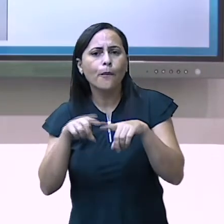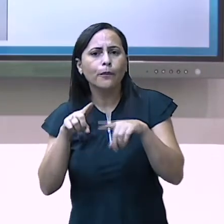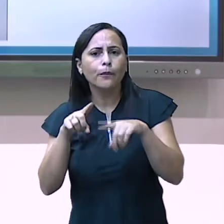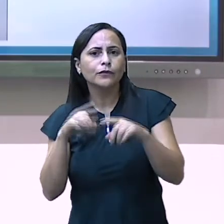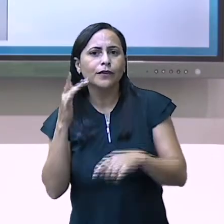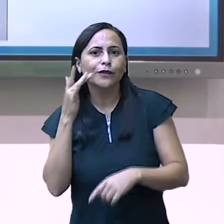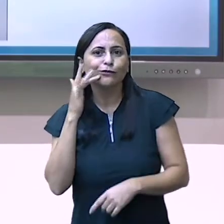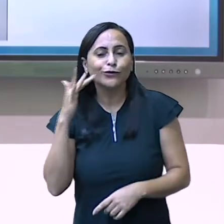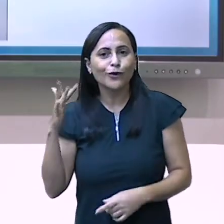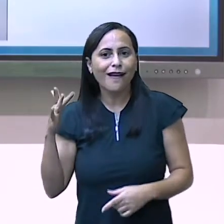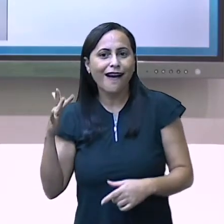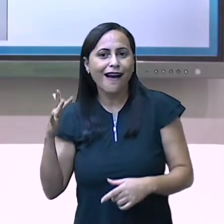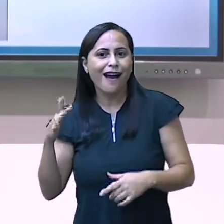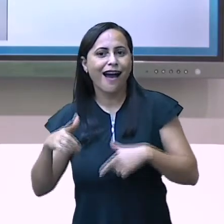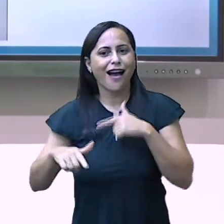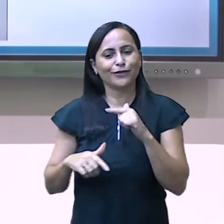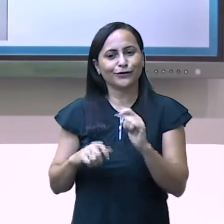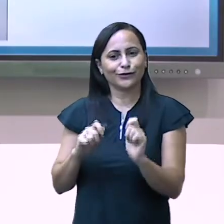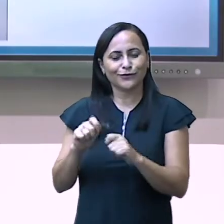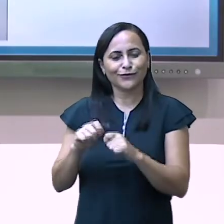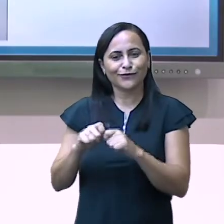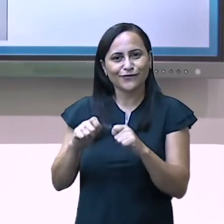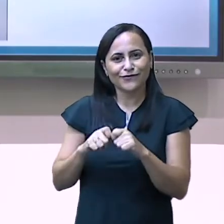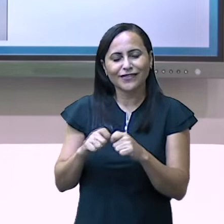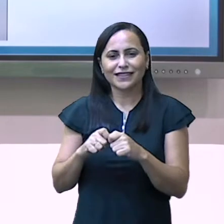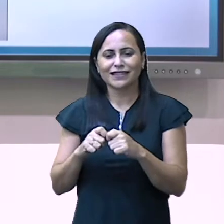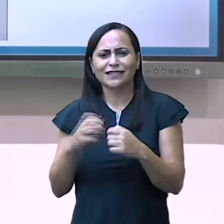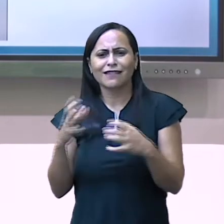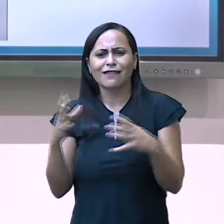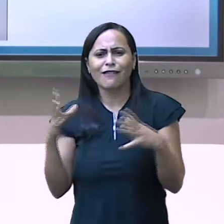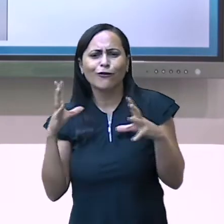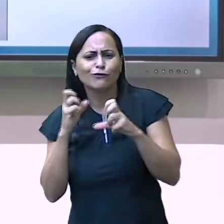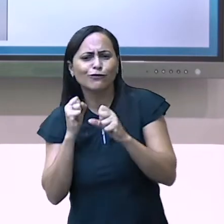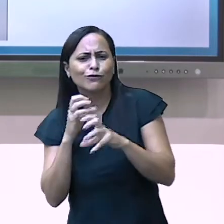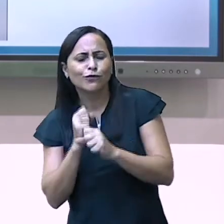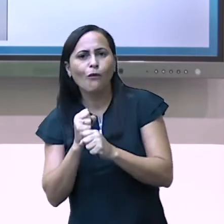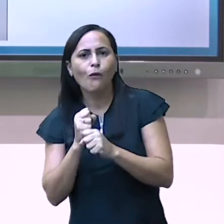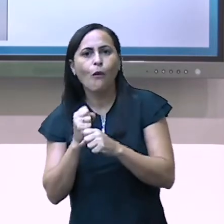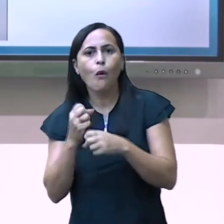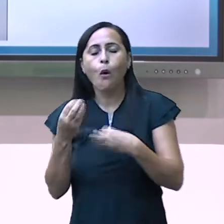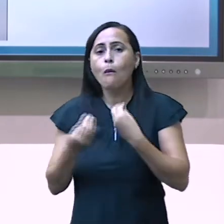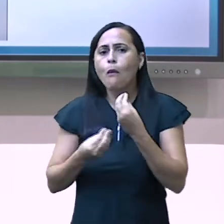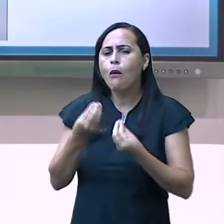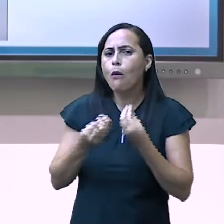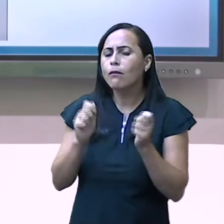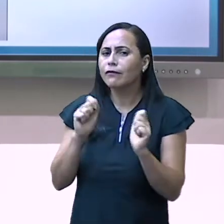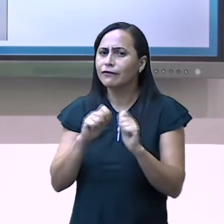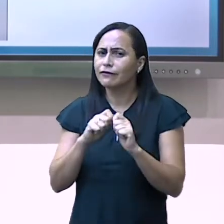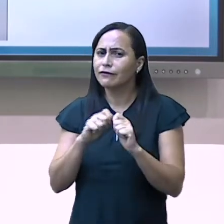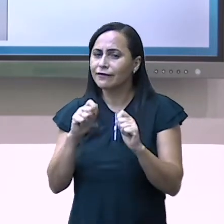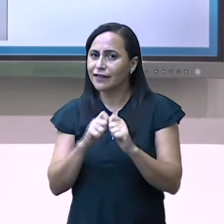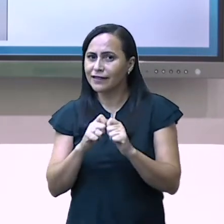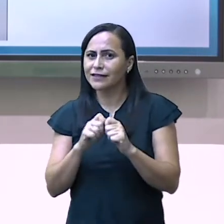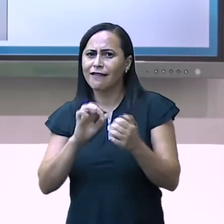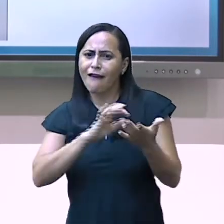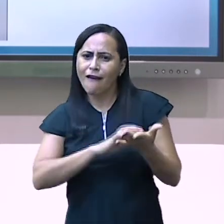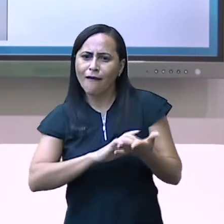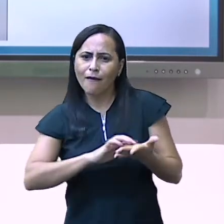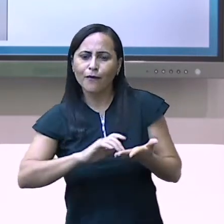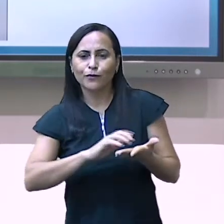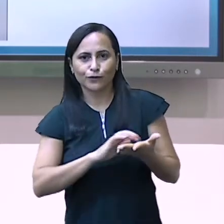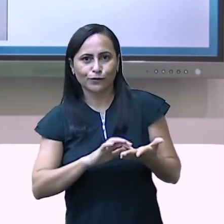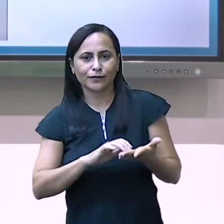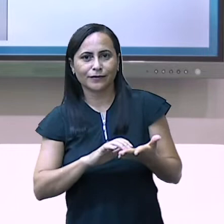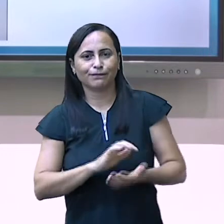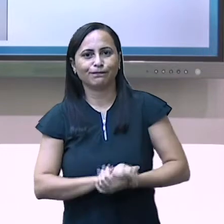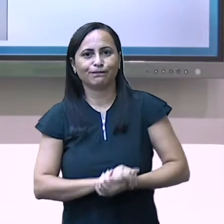mesmo. Vamos dar sequência, né? Como vamos associar as operações matemáticas com o material dourado.